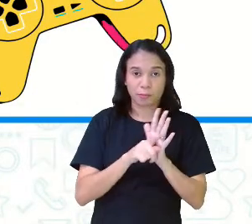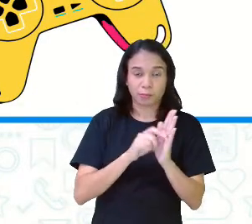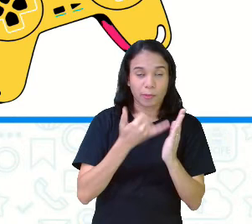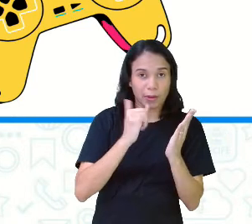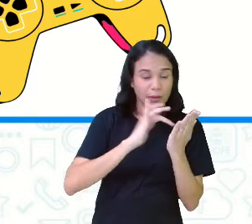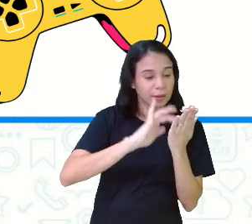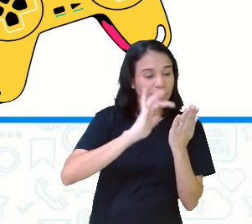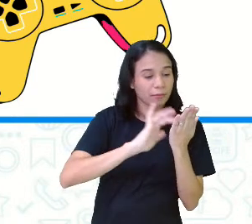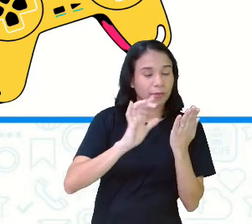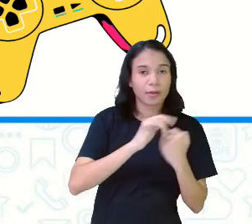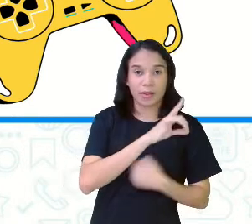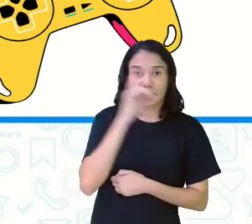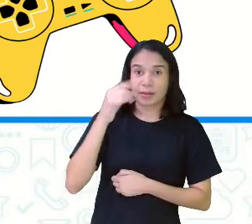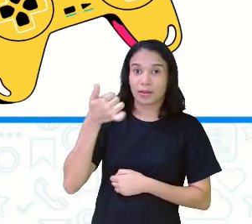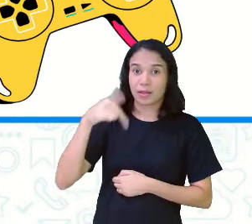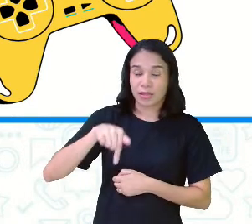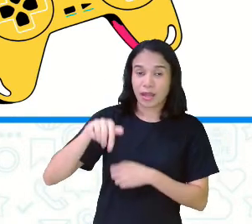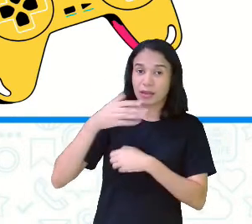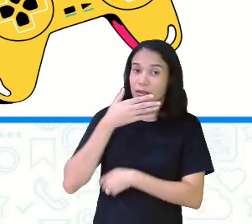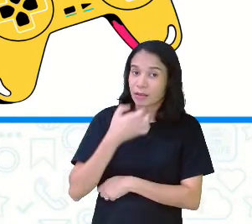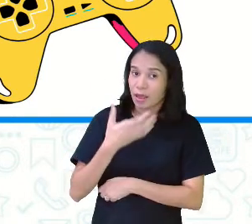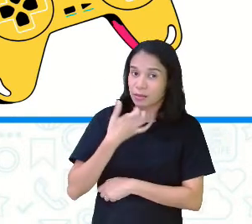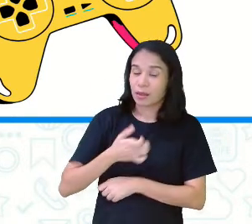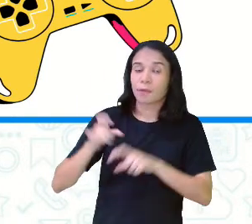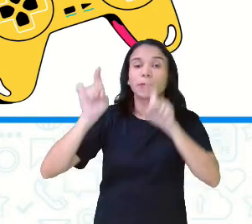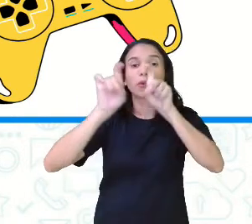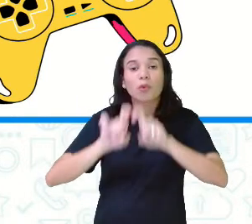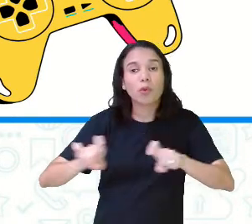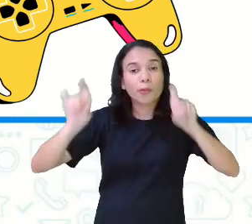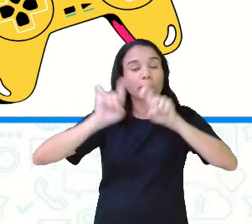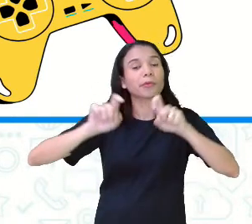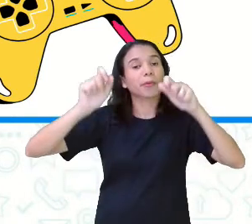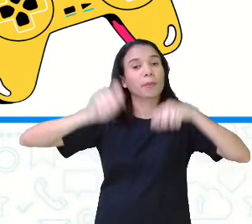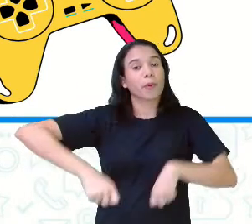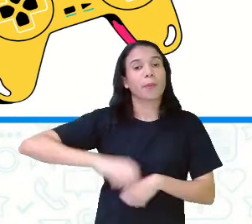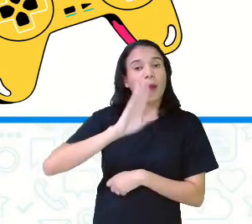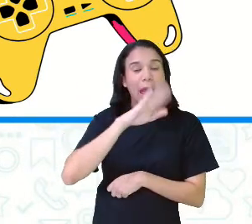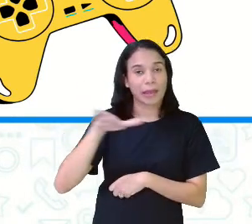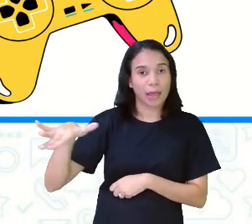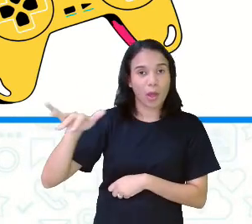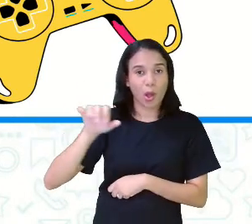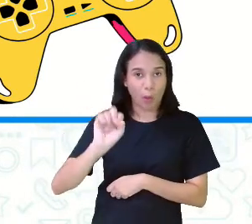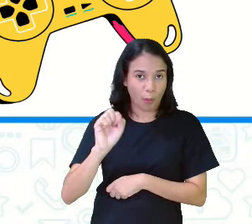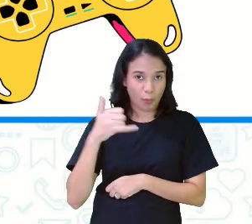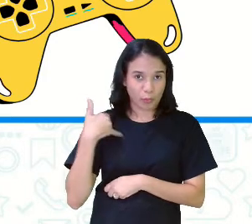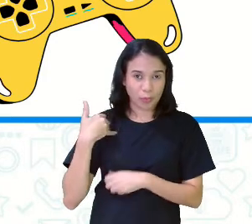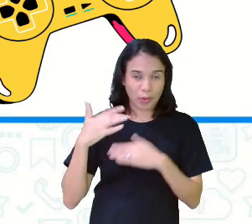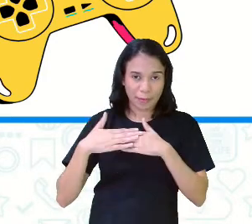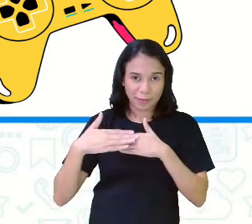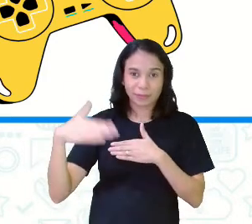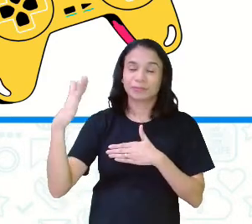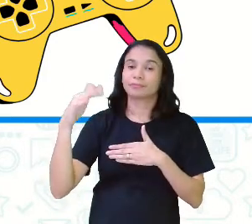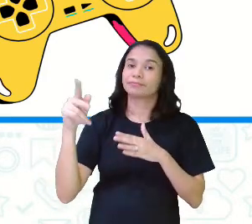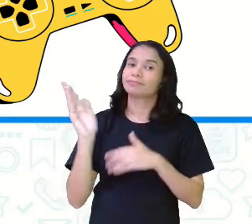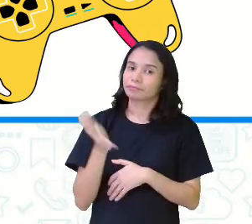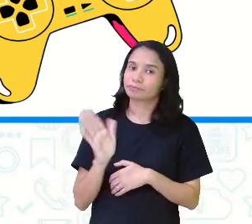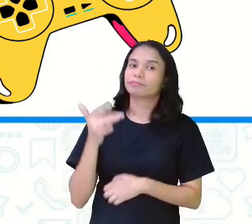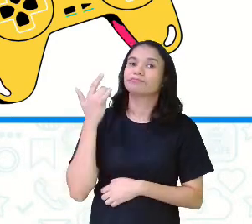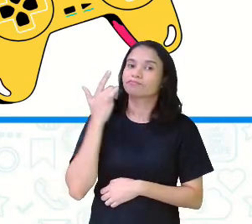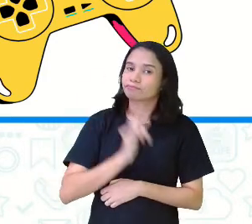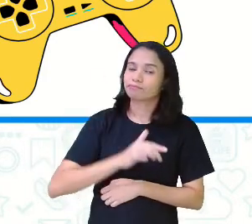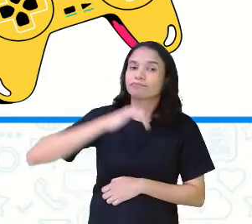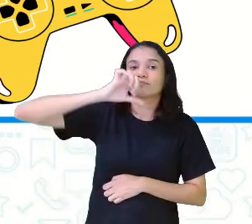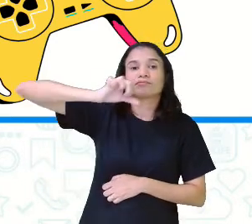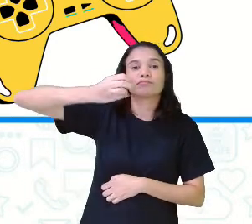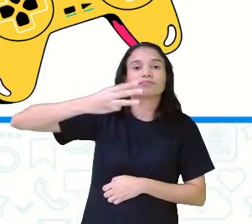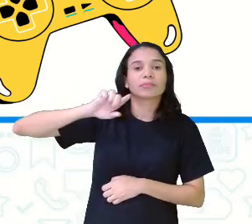no dia 17 de dezembro de 2018 para computador. É indicado para crianças de 8 anos em diante, já atingiu a marca de